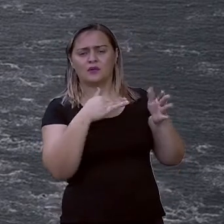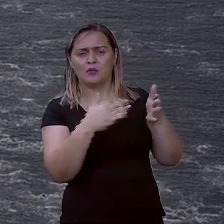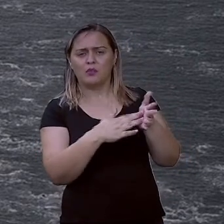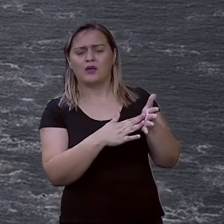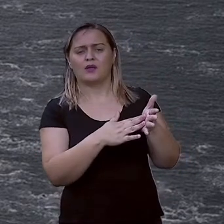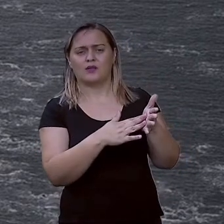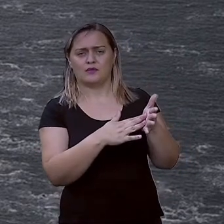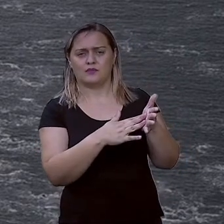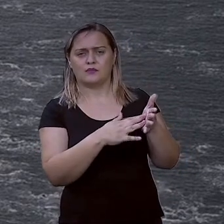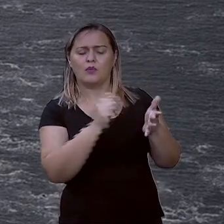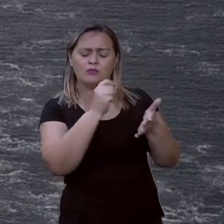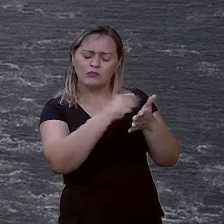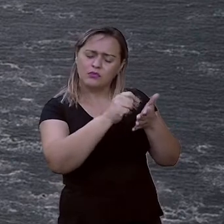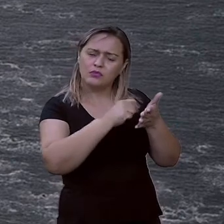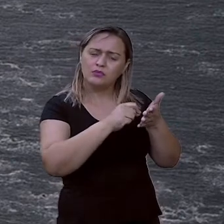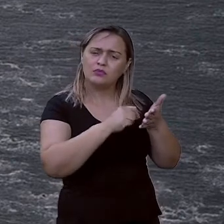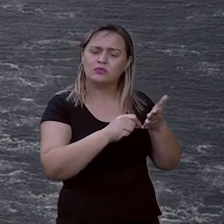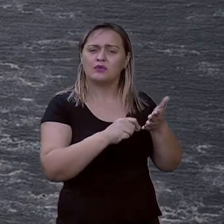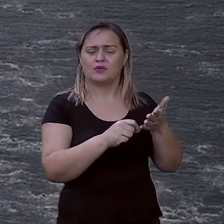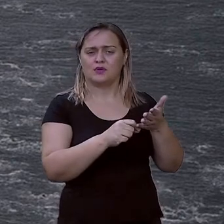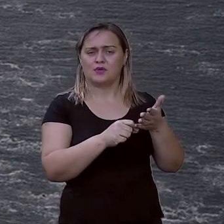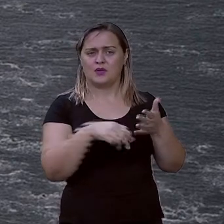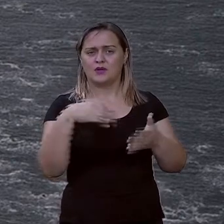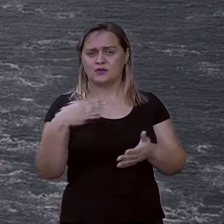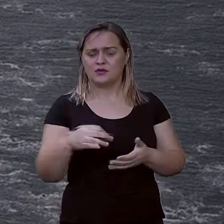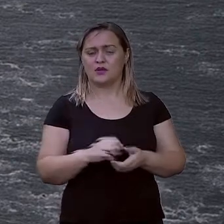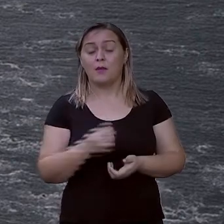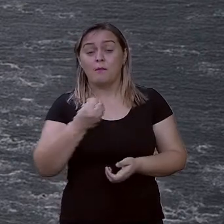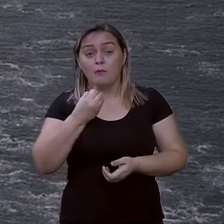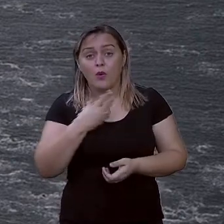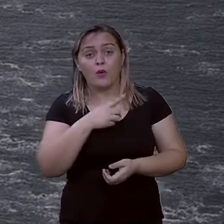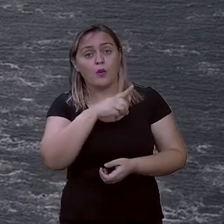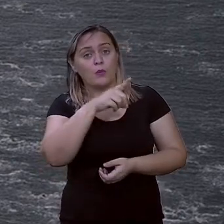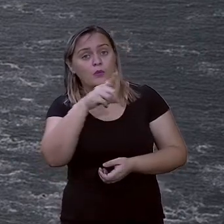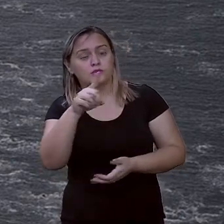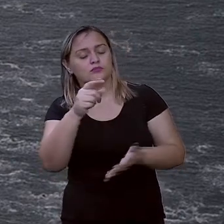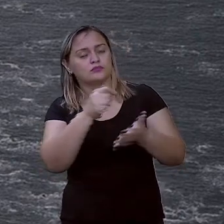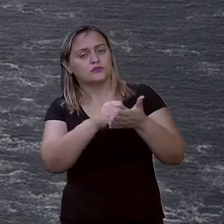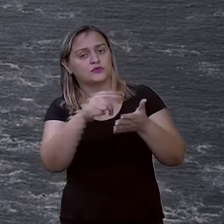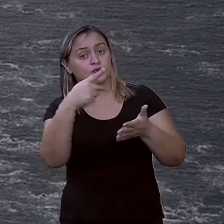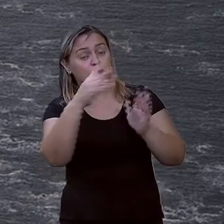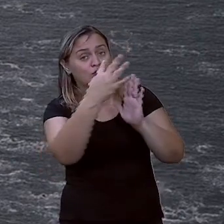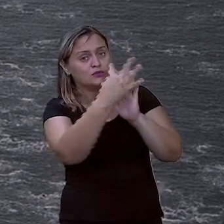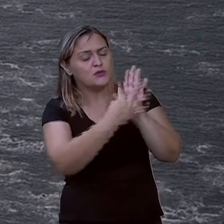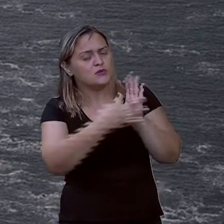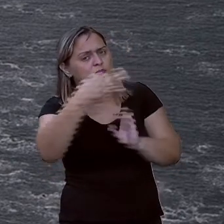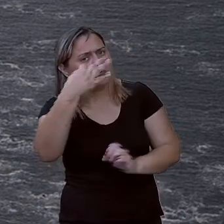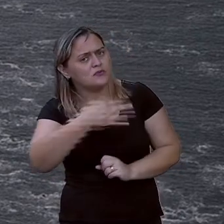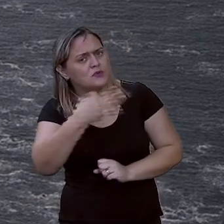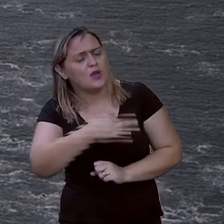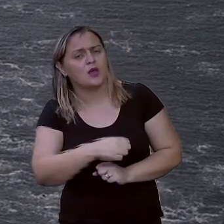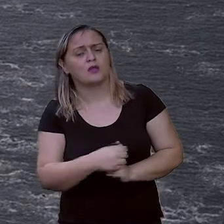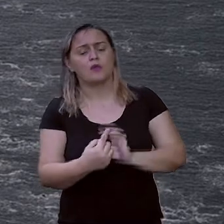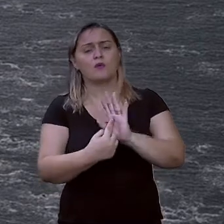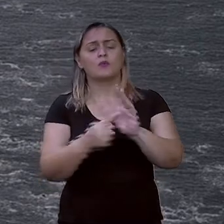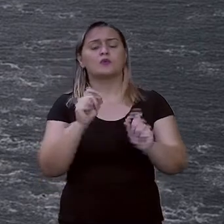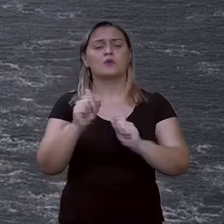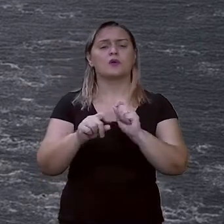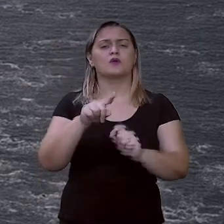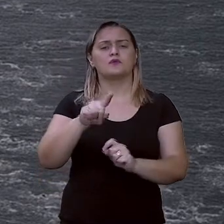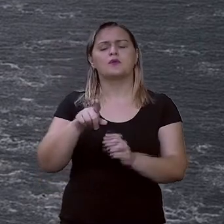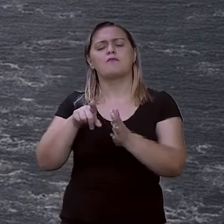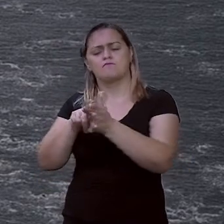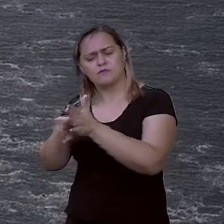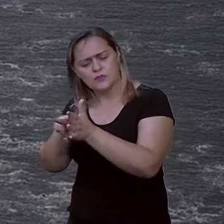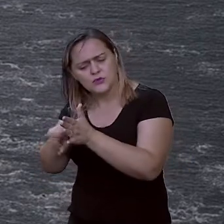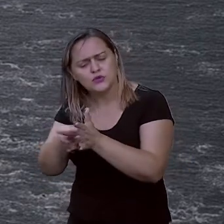muito bom para dar credibilidade a você que está escrevendo. E isso quer dizer que você estudou sobre o assunto, que você